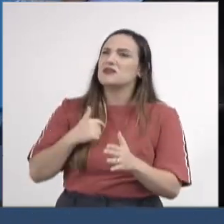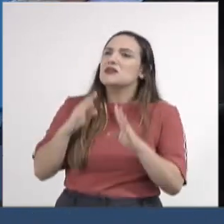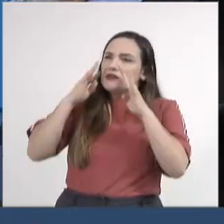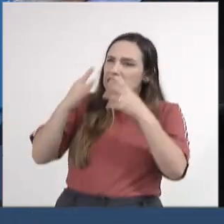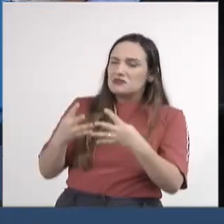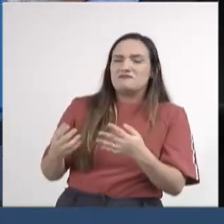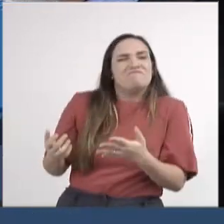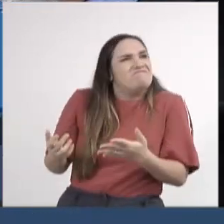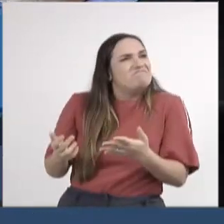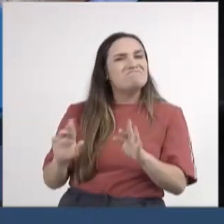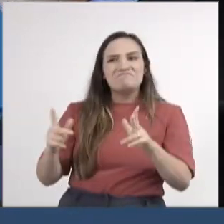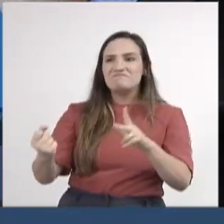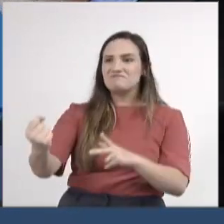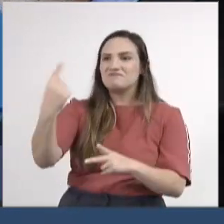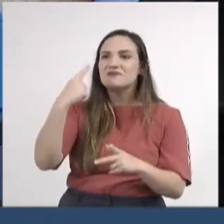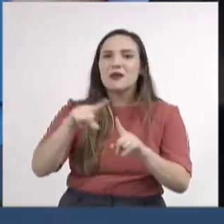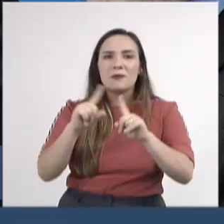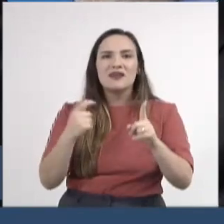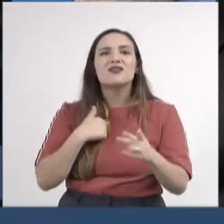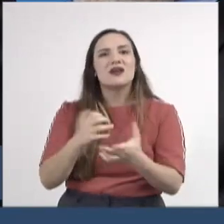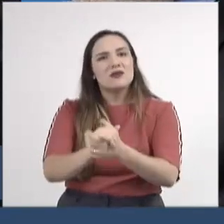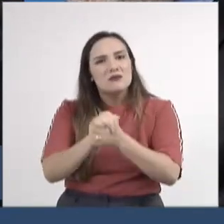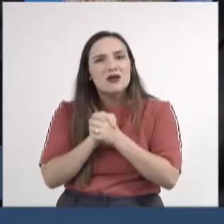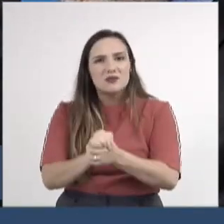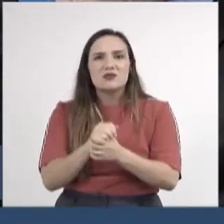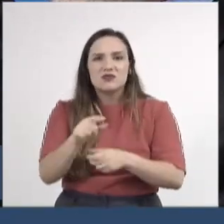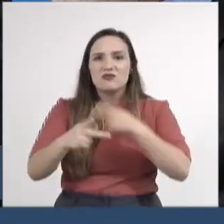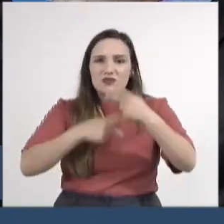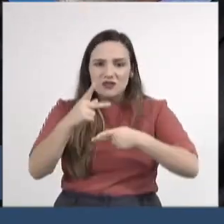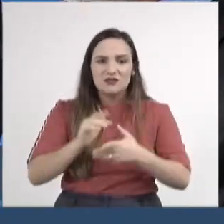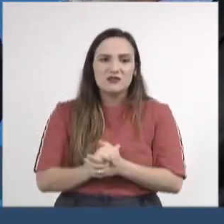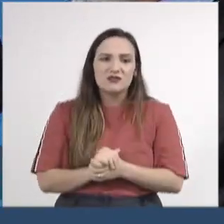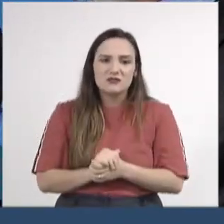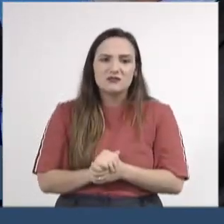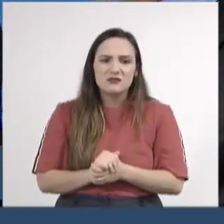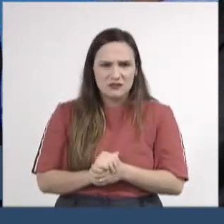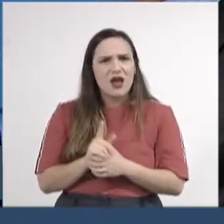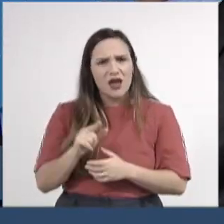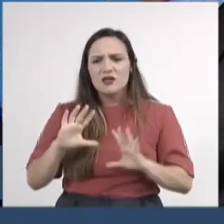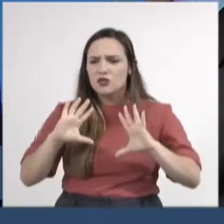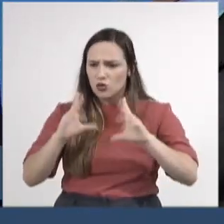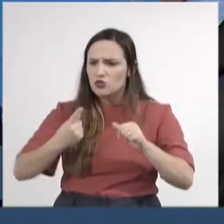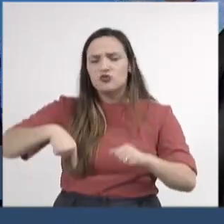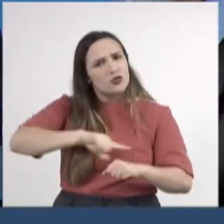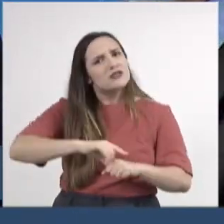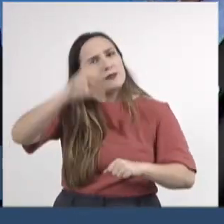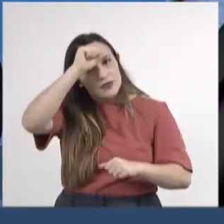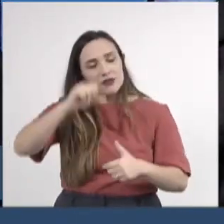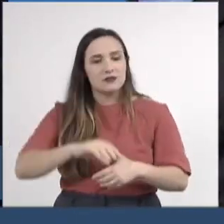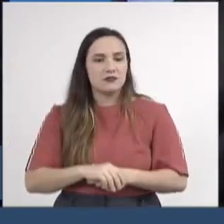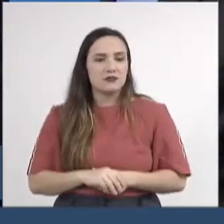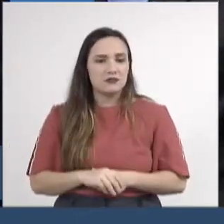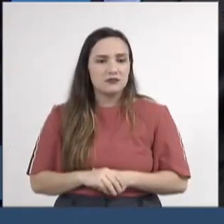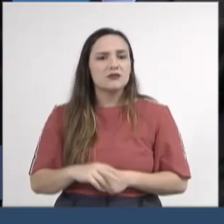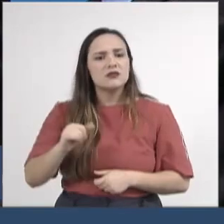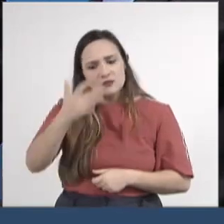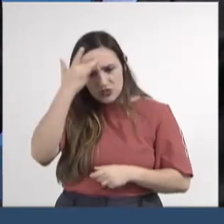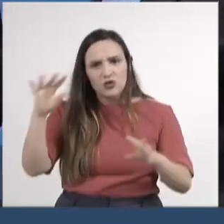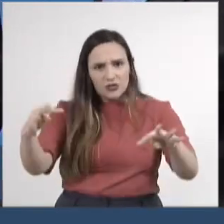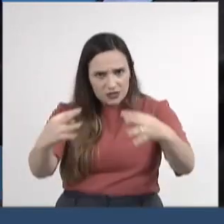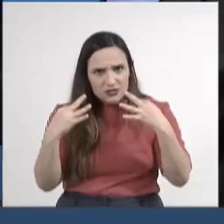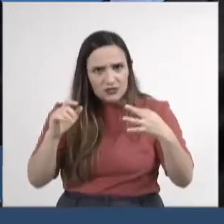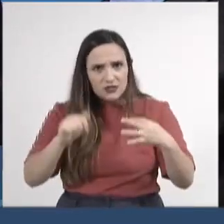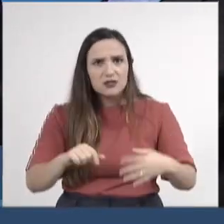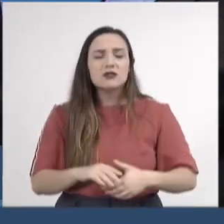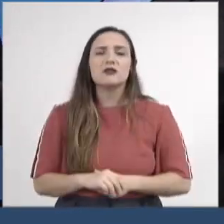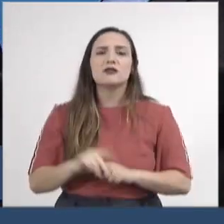mais, quero parabenizar a Vossa Excelência por trazer esse debate, que isso sirva de lição para todos nós, aqueles que estão nos ouvindo e nos